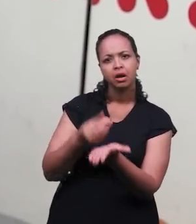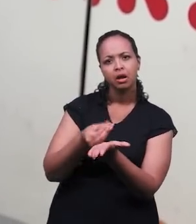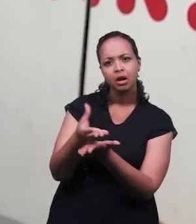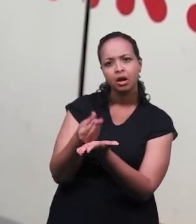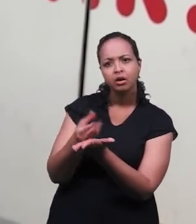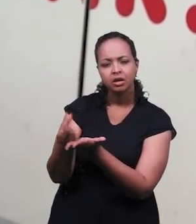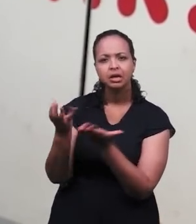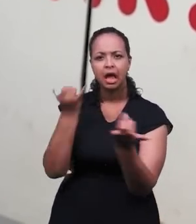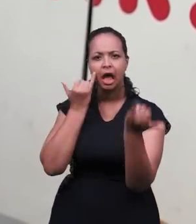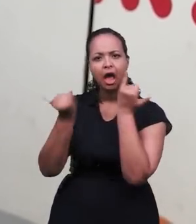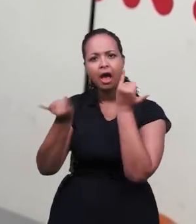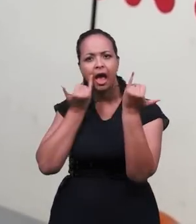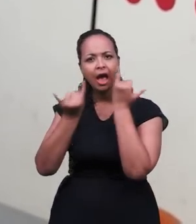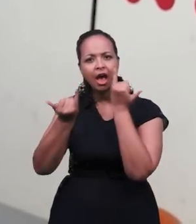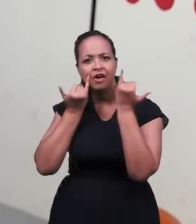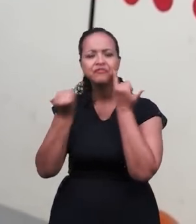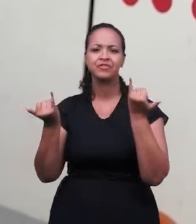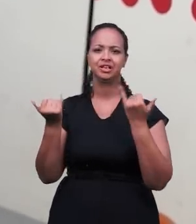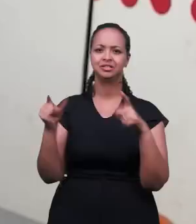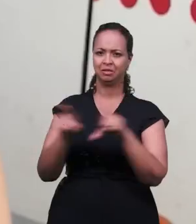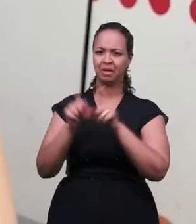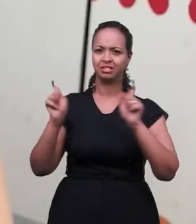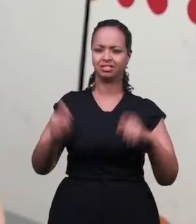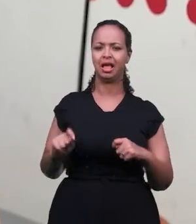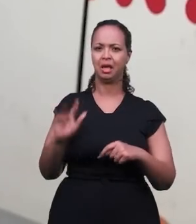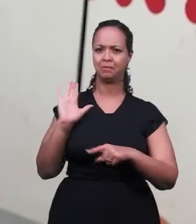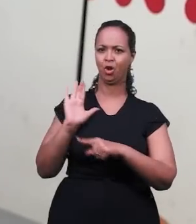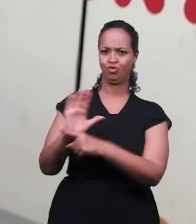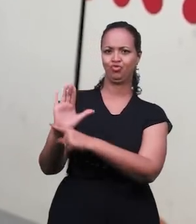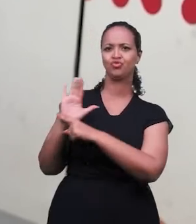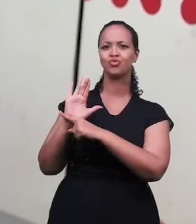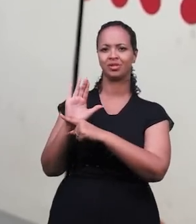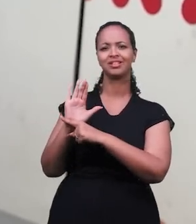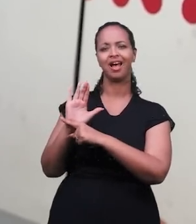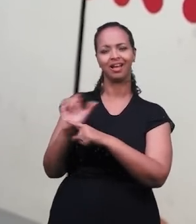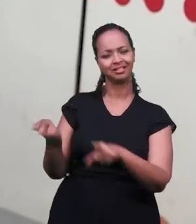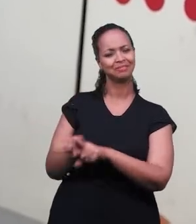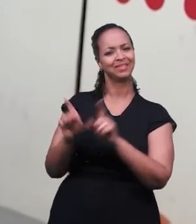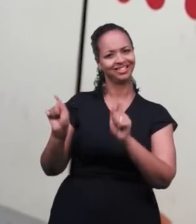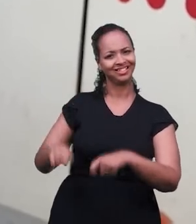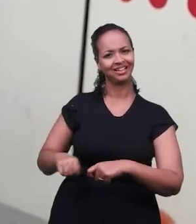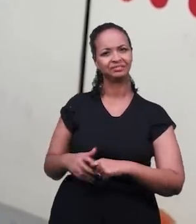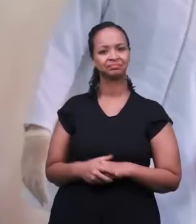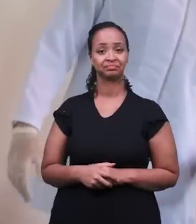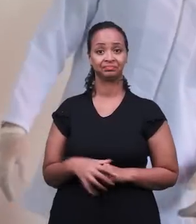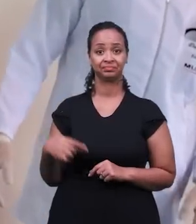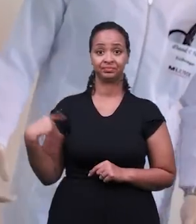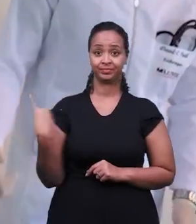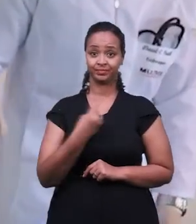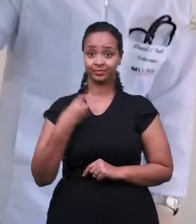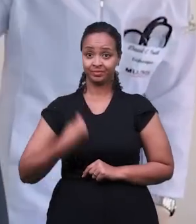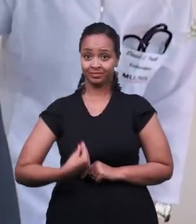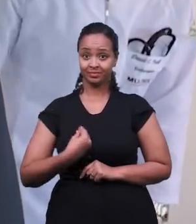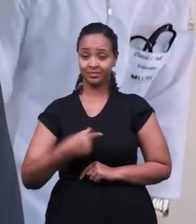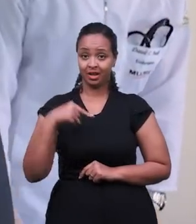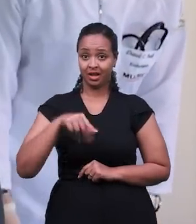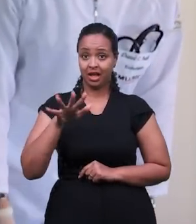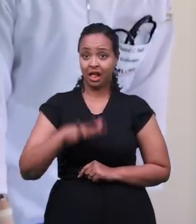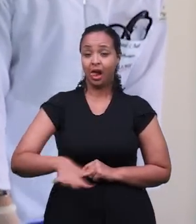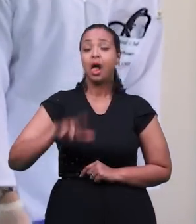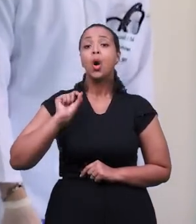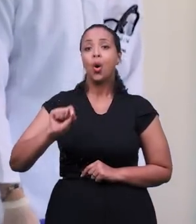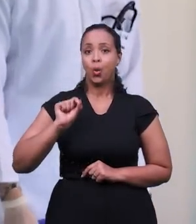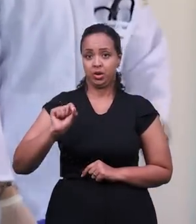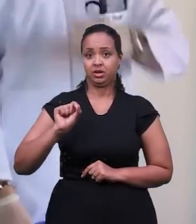avisos, né? Recebi as mensagens e quis voar também para poder ajudar, né? Fazer a nossa parte. Estamos aqui no setor da